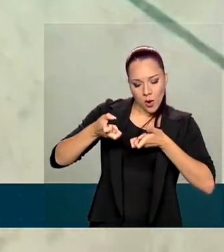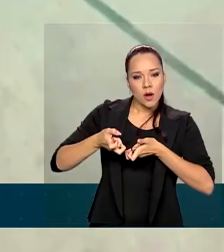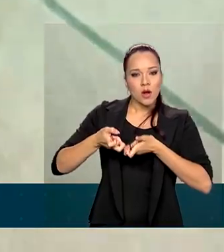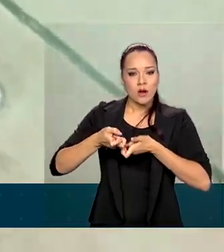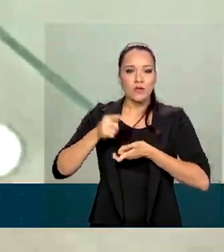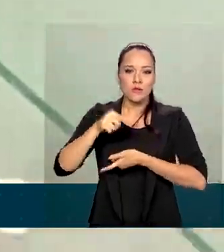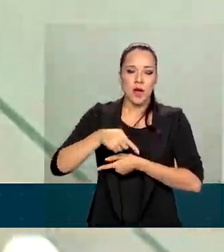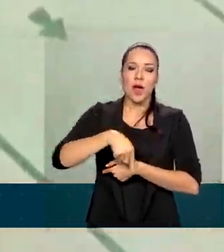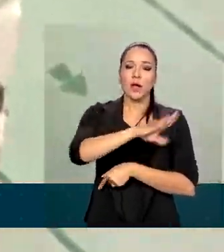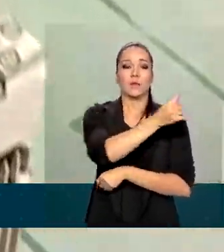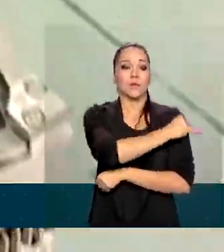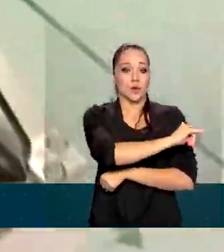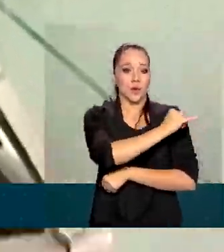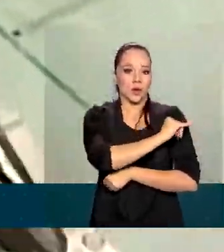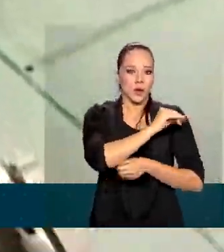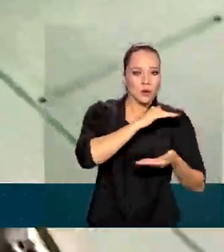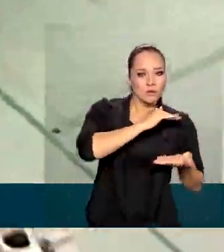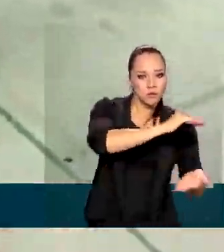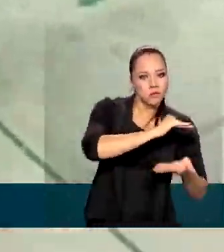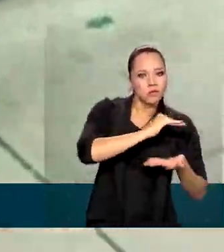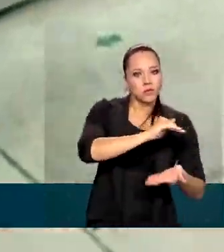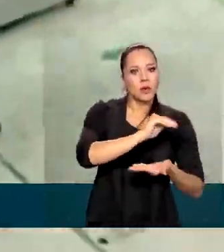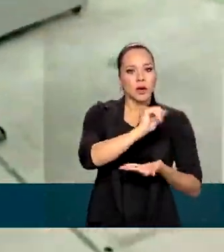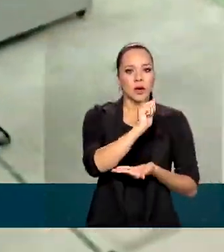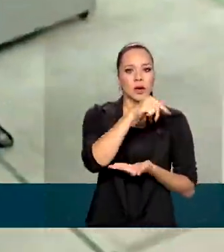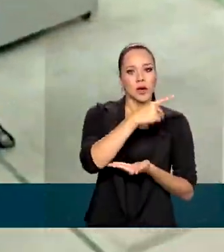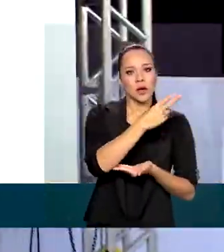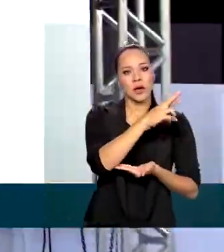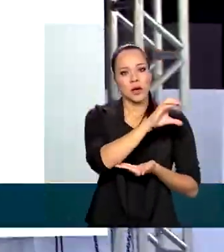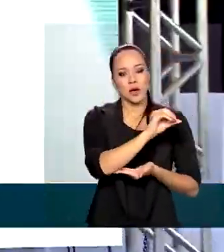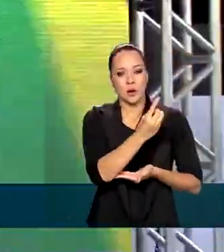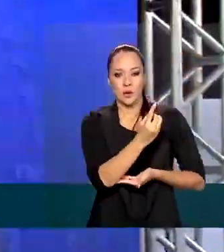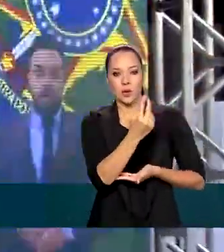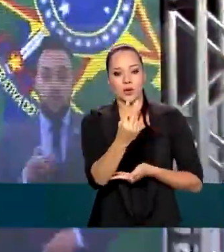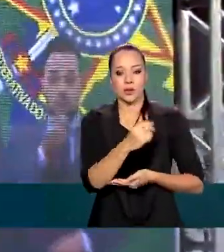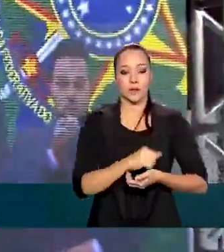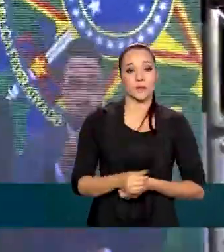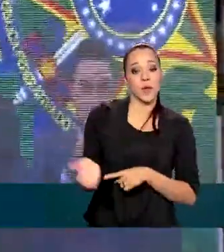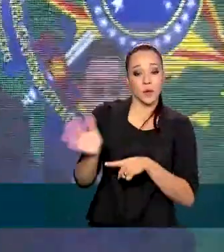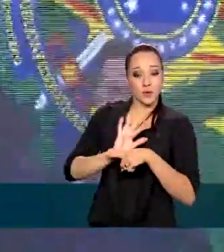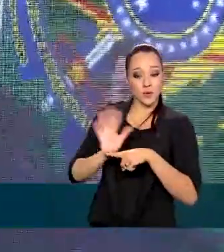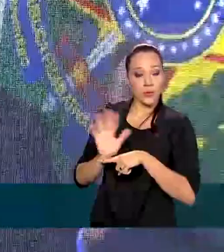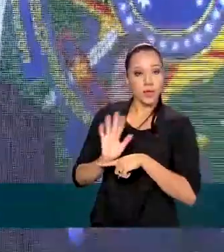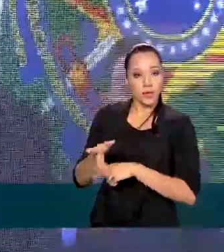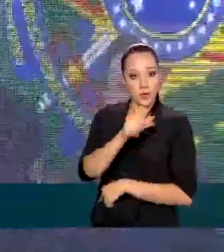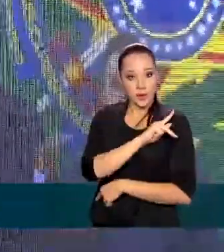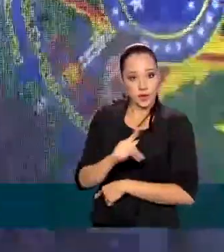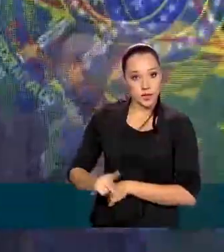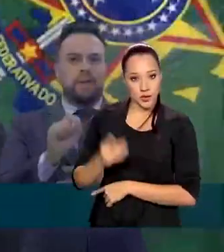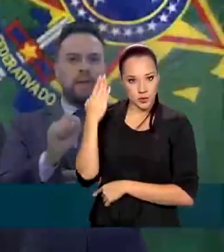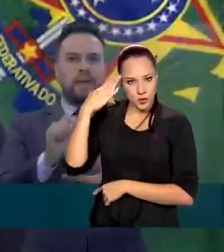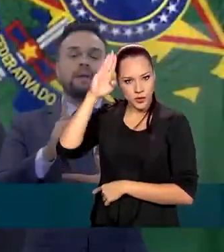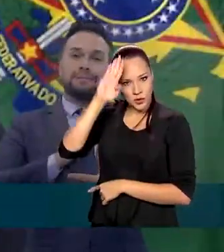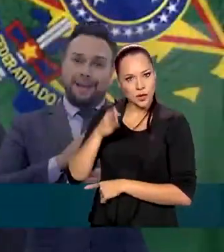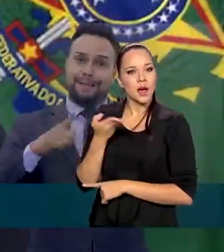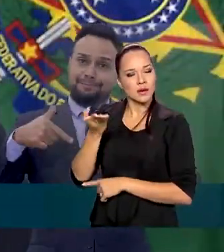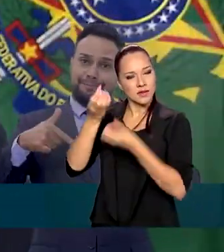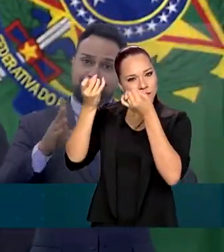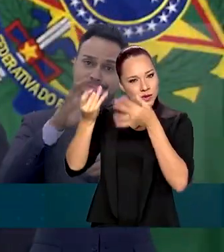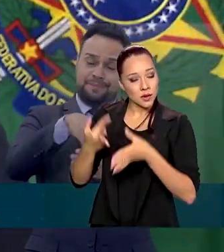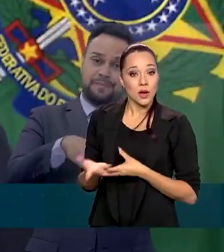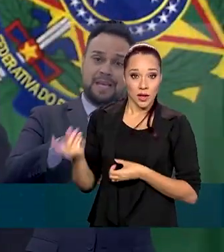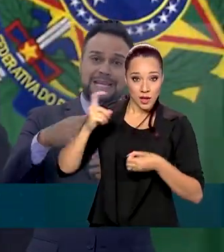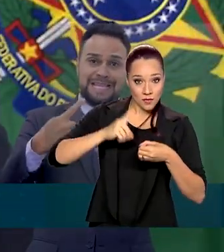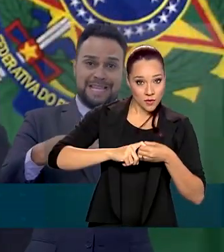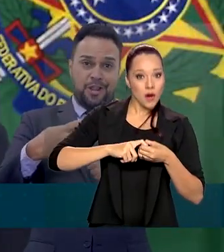o Rio de Janeiro, abastecer Angra 1 e 2. Em um vídeo, o presidente Jair Bolsonaro disse que a